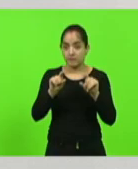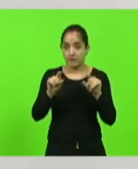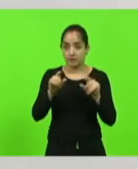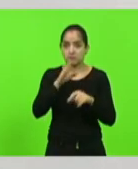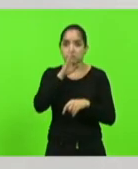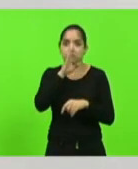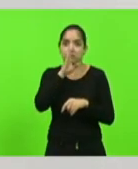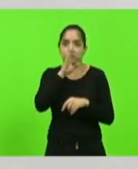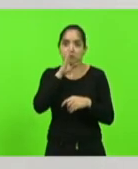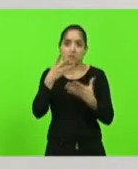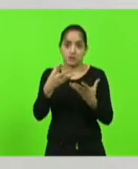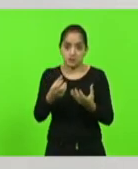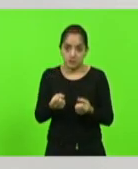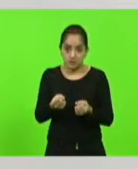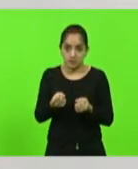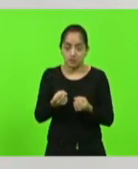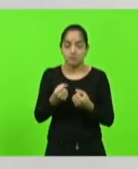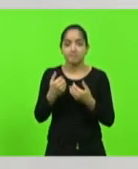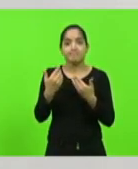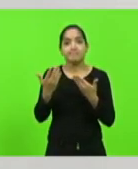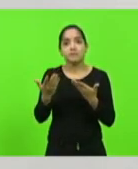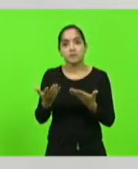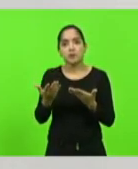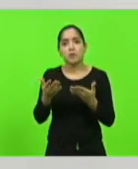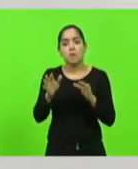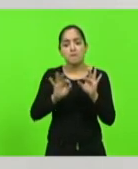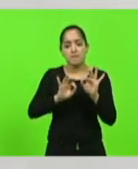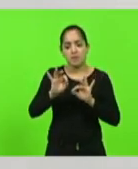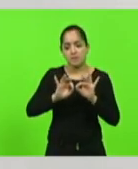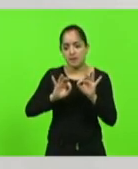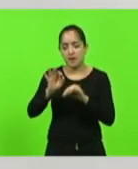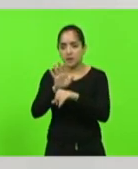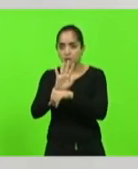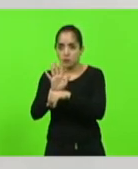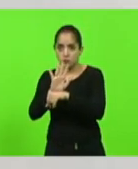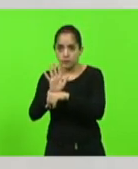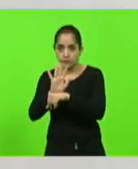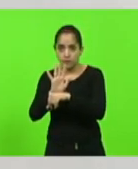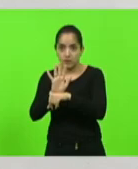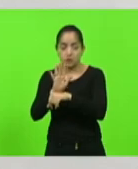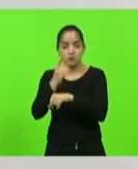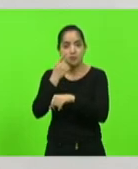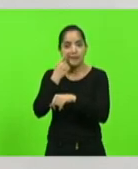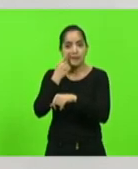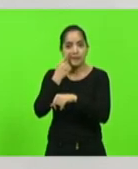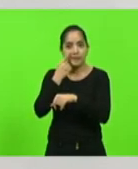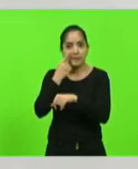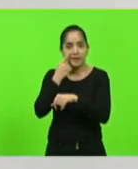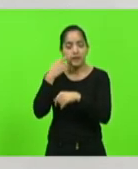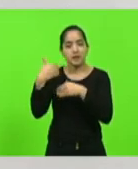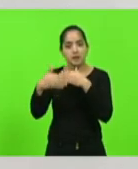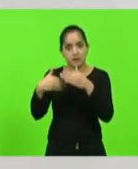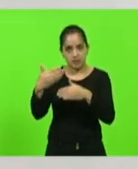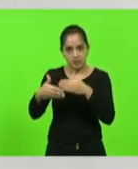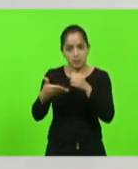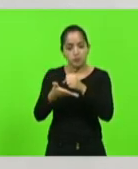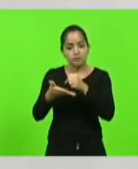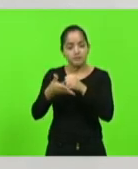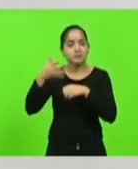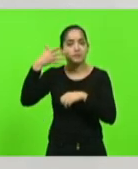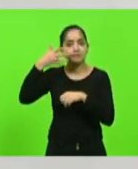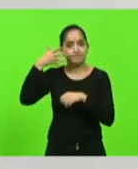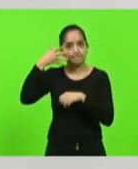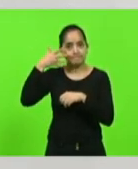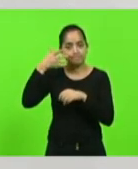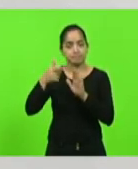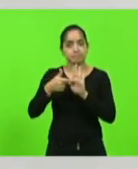consente. Eu preparei até um vídeo, material, para a gente estar vendo aqui, que depois eu vou embasar a minha fala no que eu